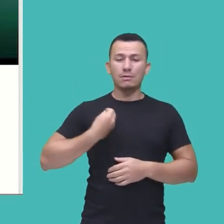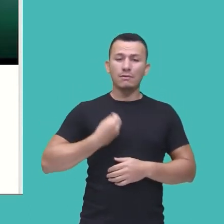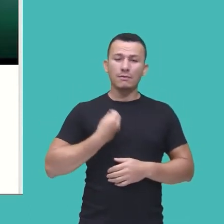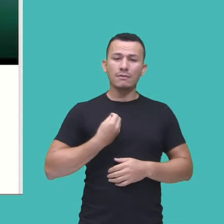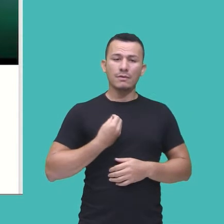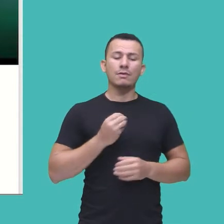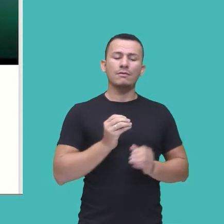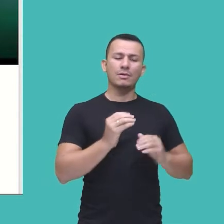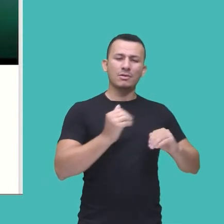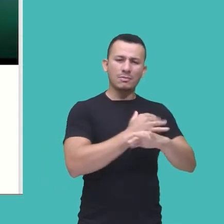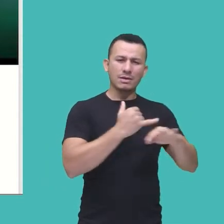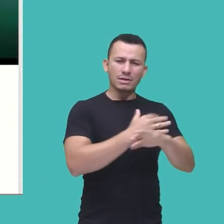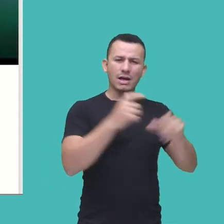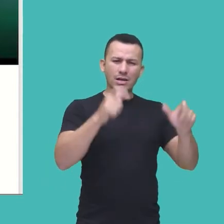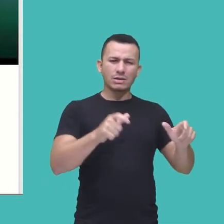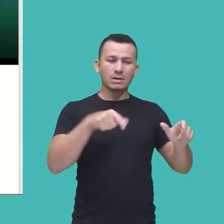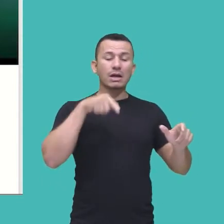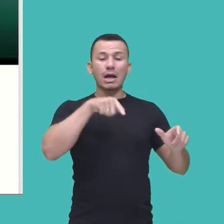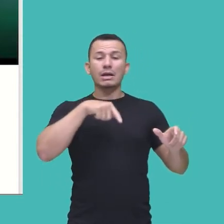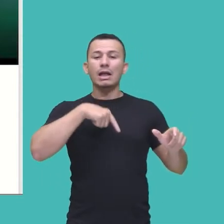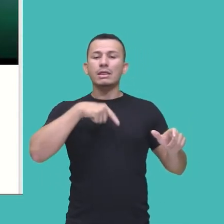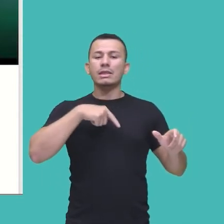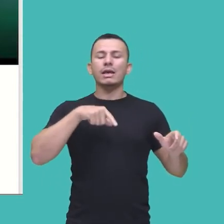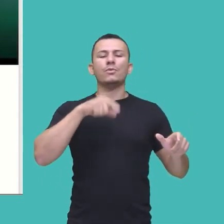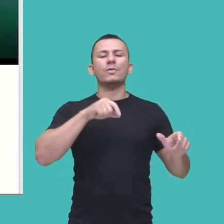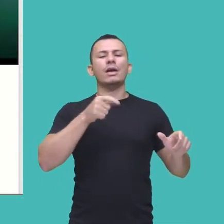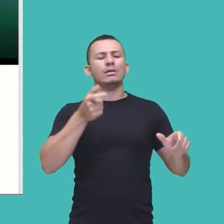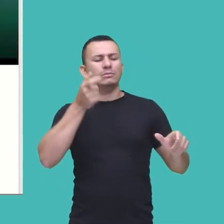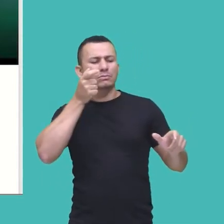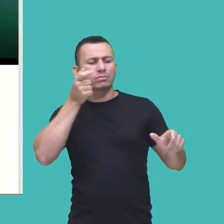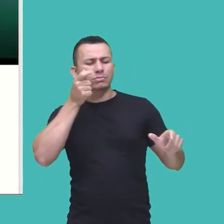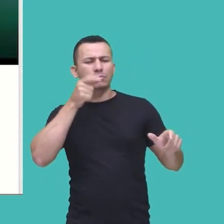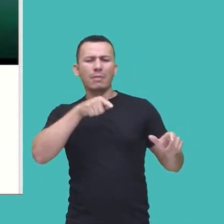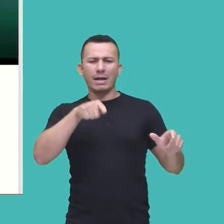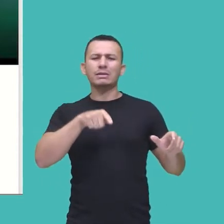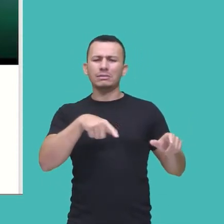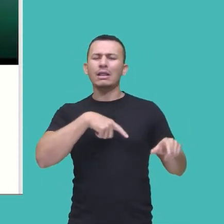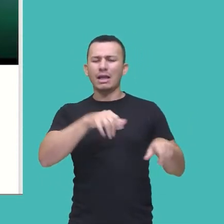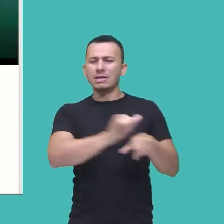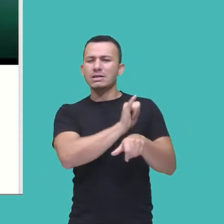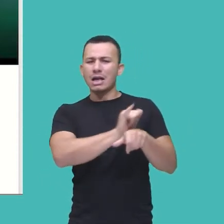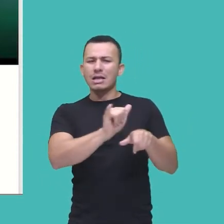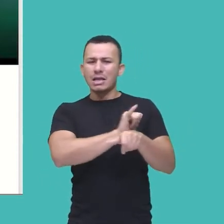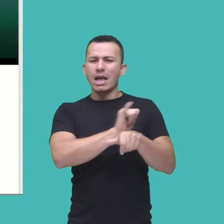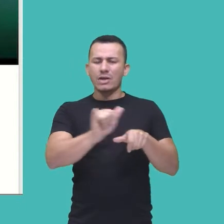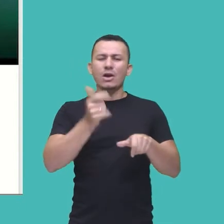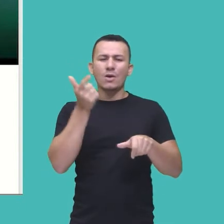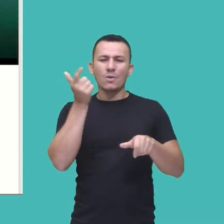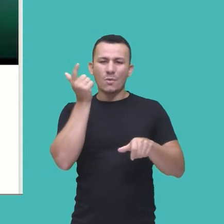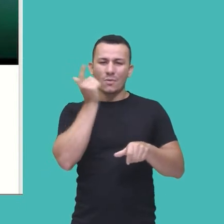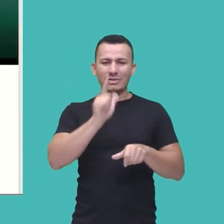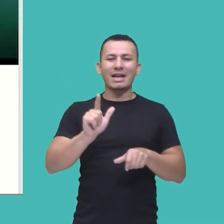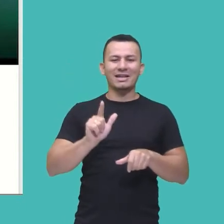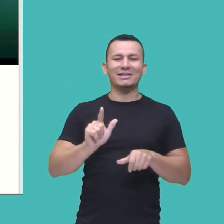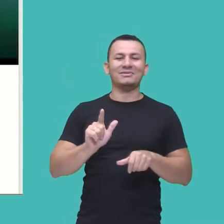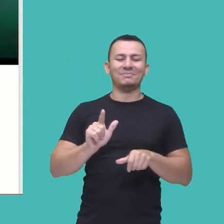eventos sobrenaturais estão assistindo, mas eles são muito espertos, eles conseguem dar aí, né,